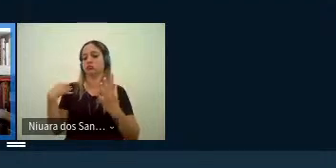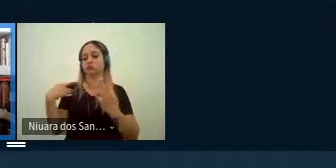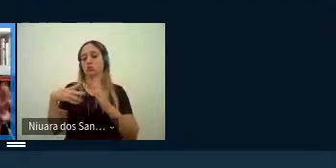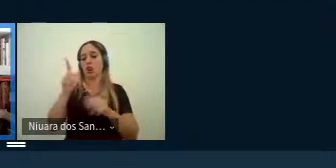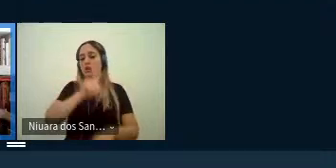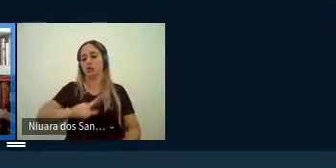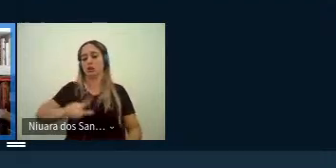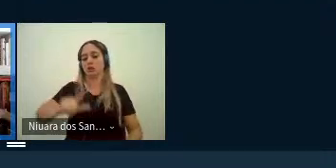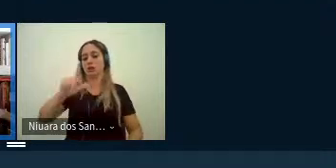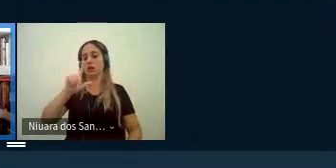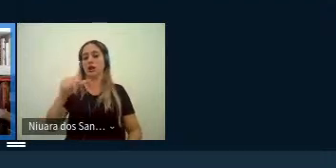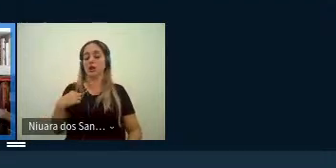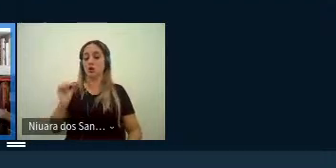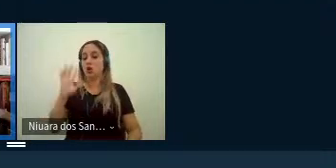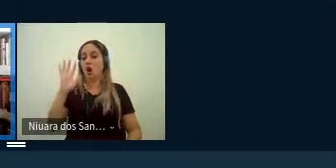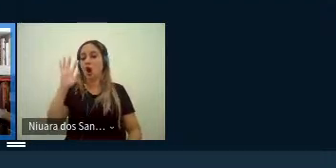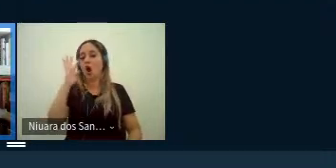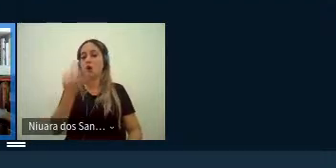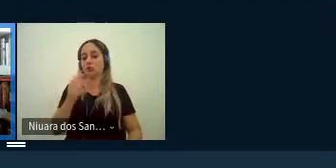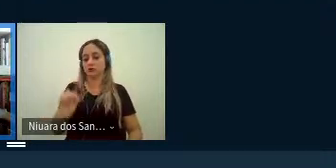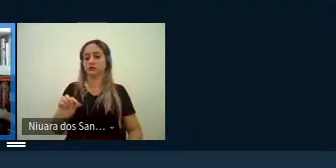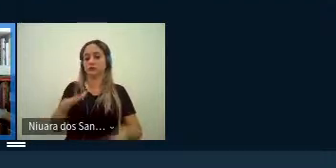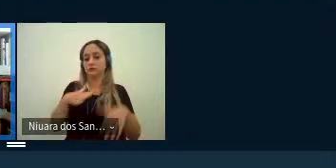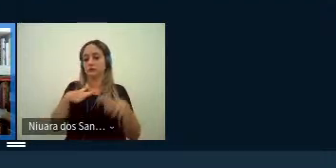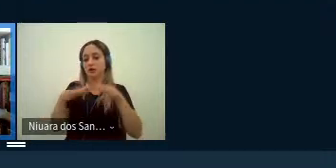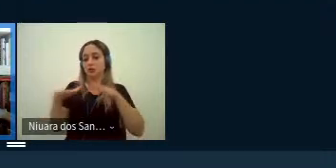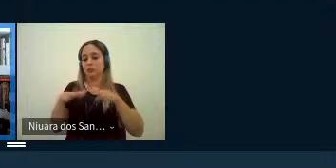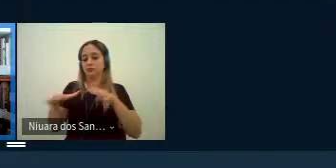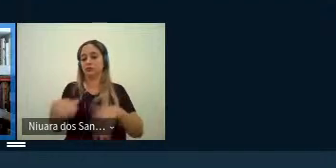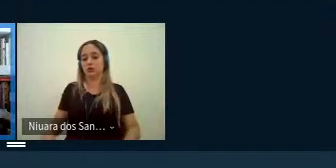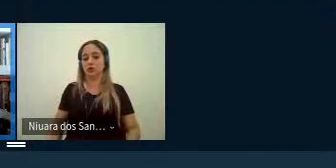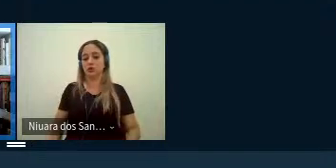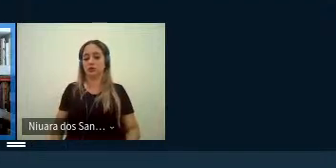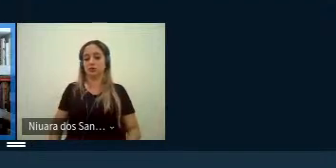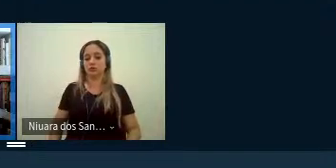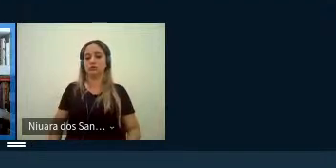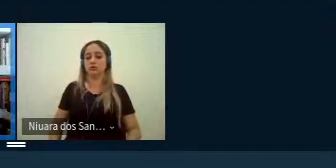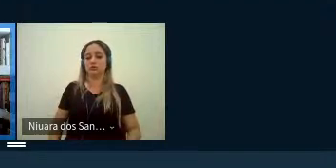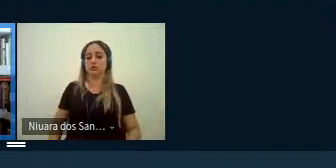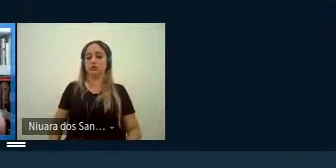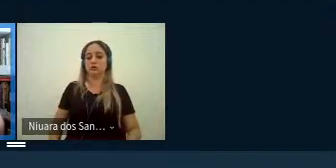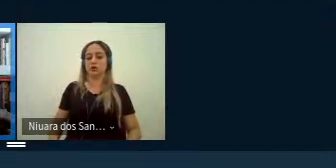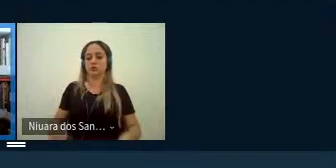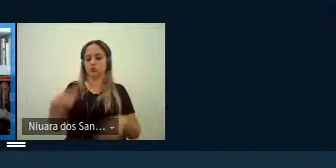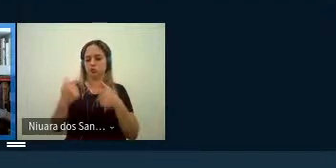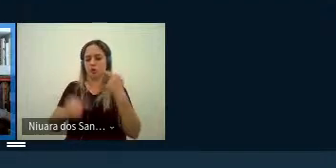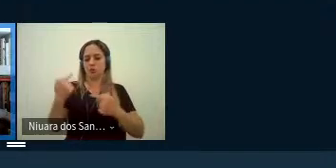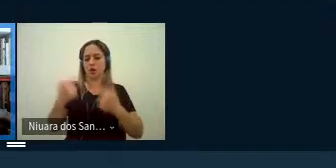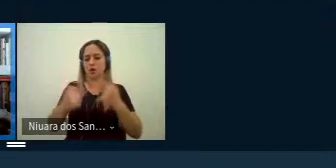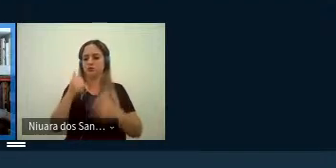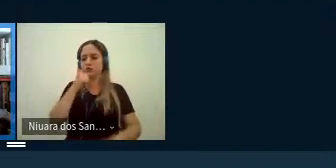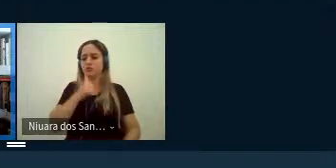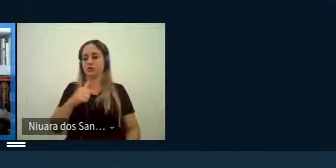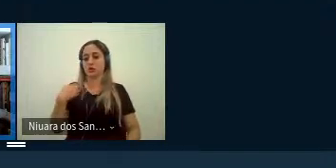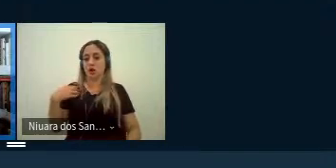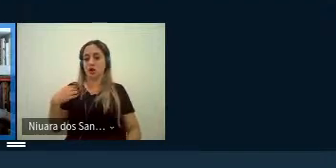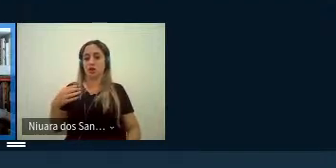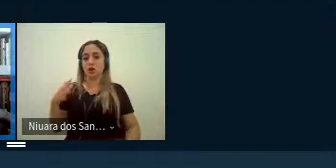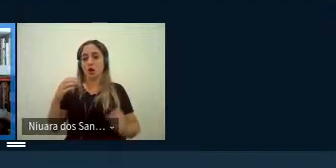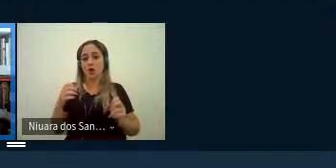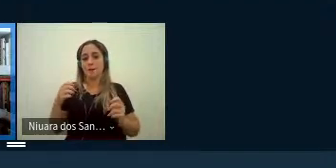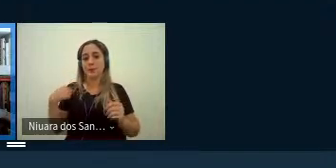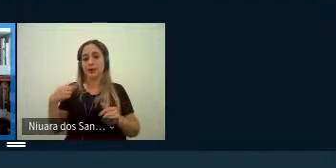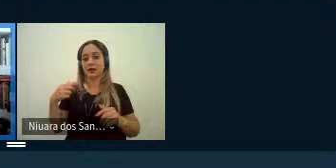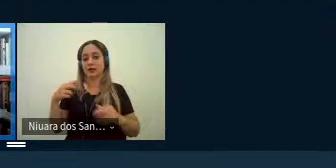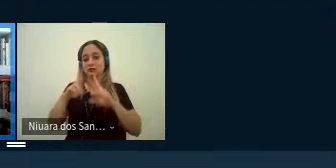isso ocorre né essa essa movimentação isso ocorre no centro dos debates feministas em plena discussão acerca das